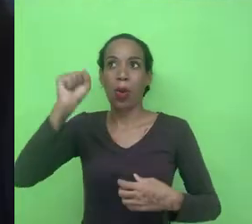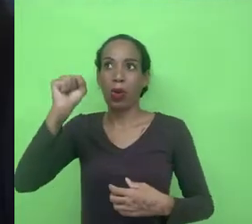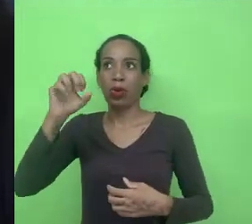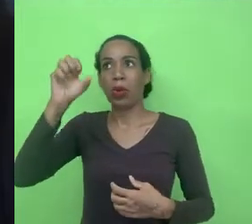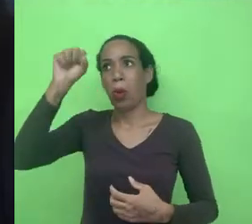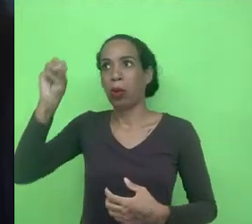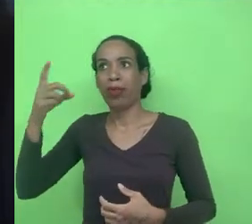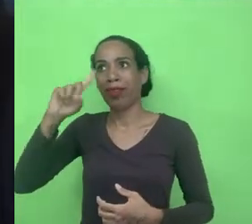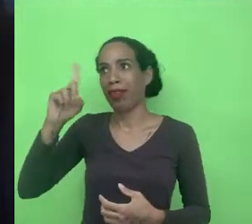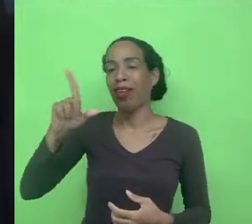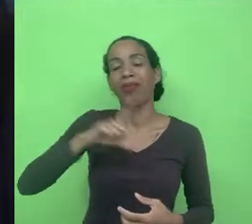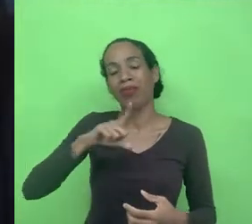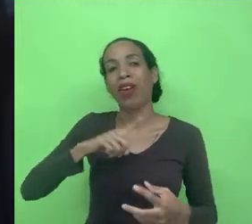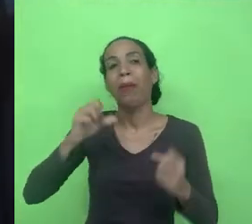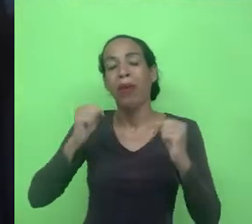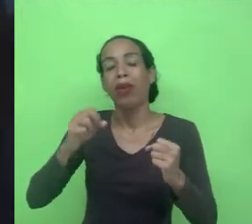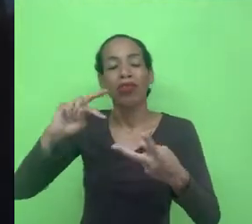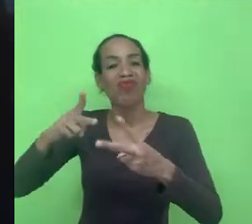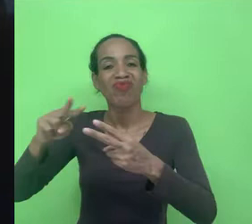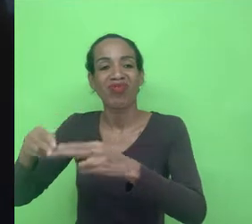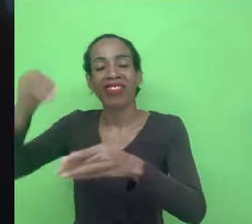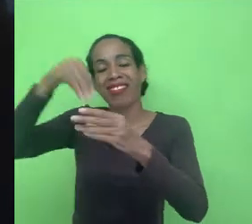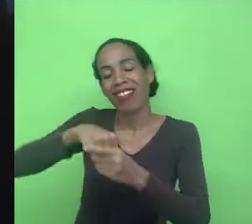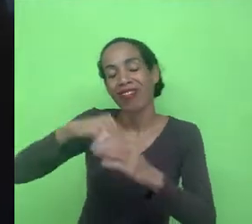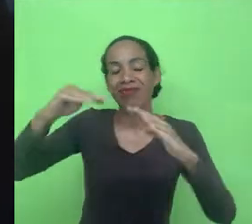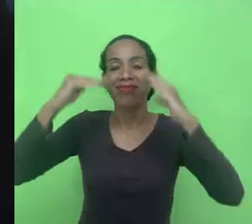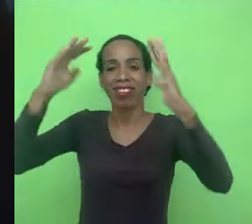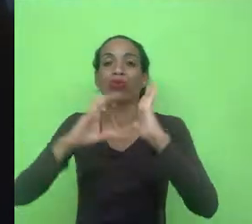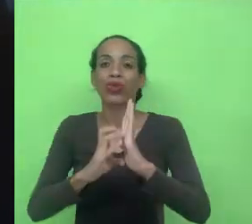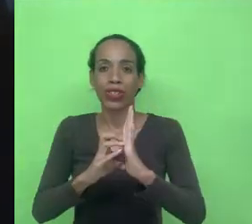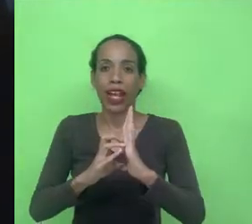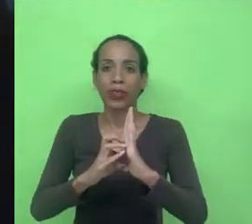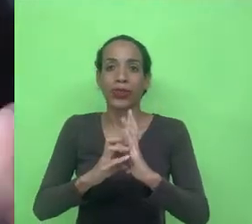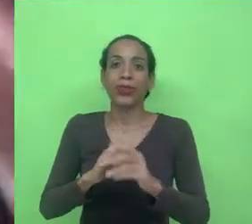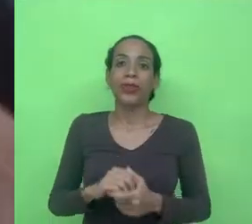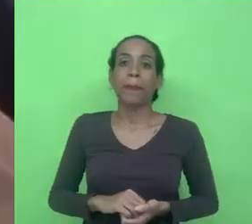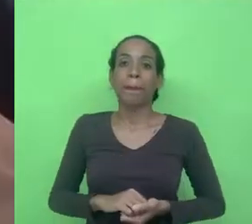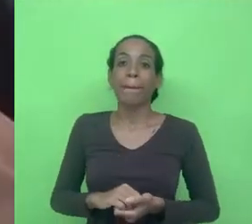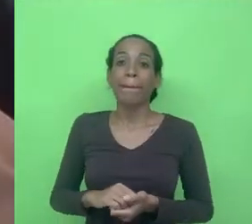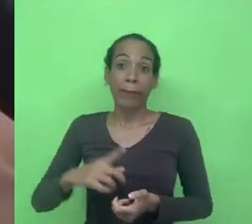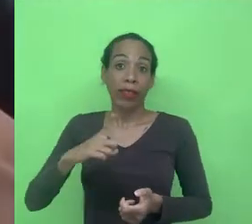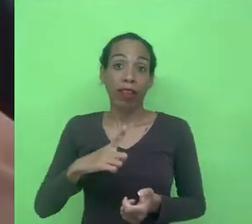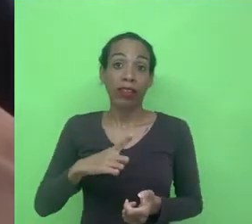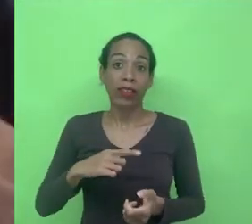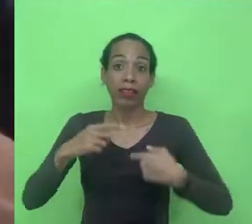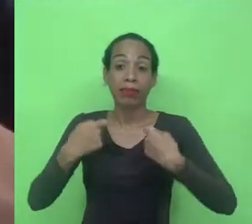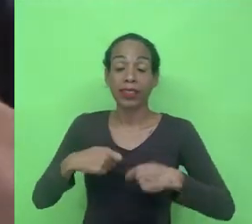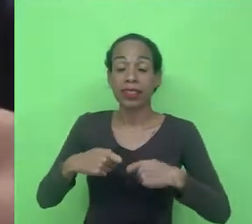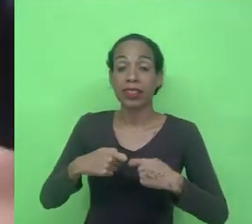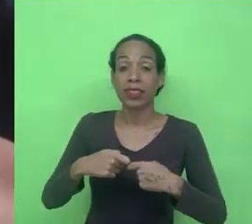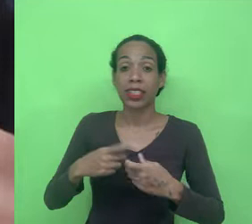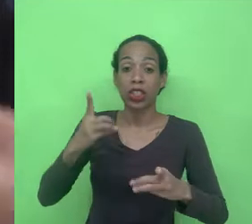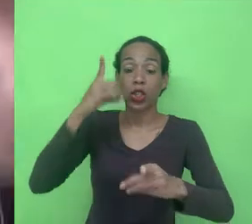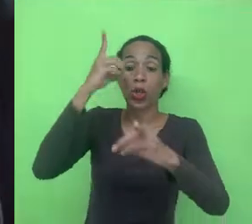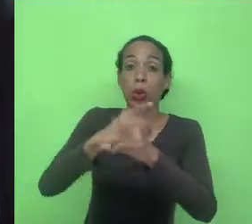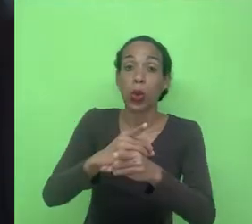nuances dentro da soberania de dados, elas devem encontrar modos de